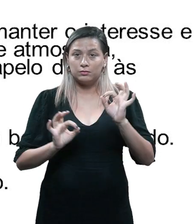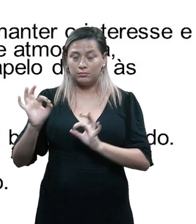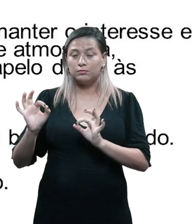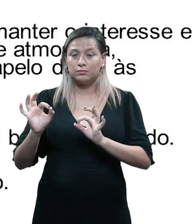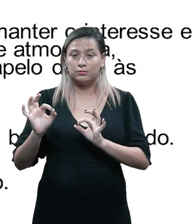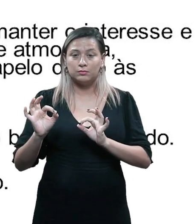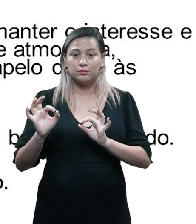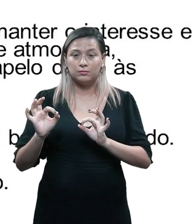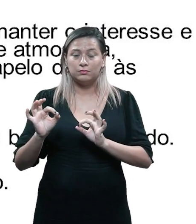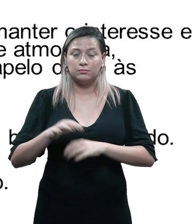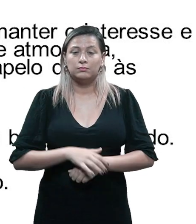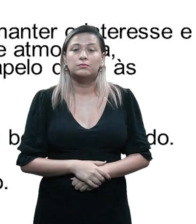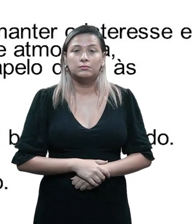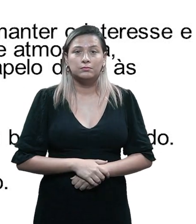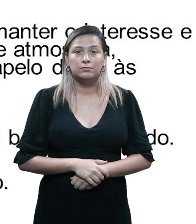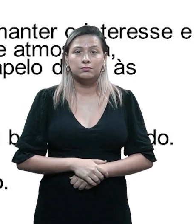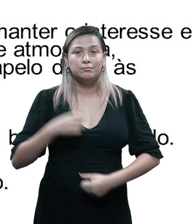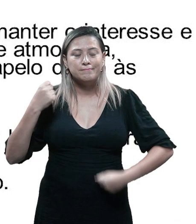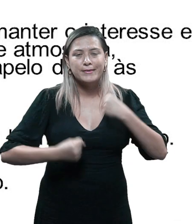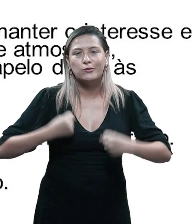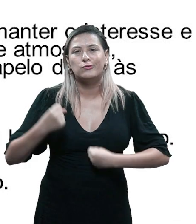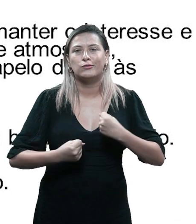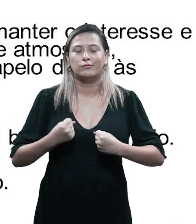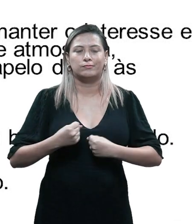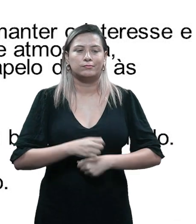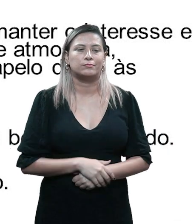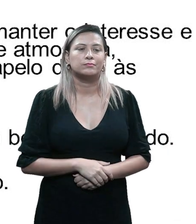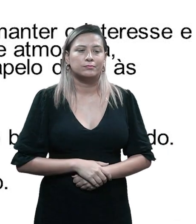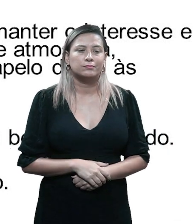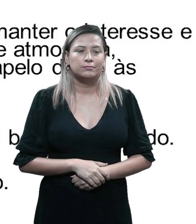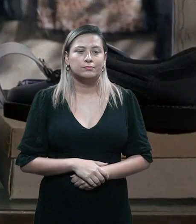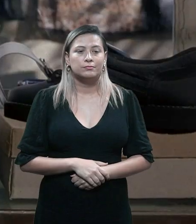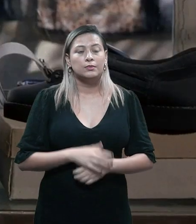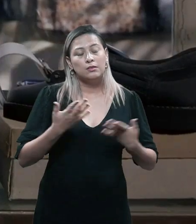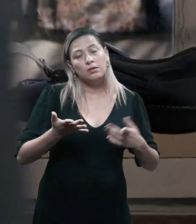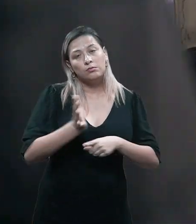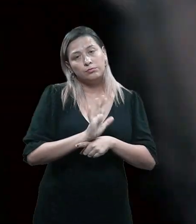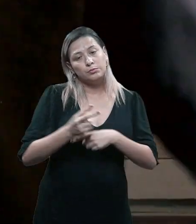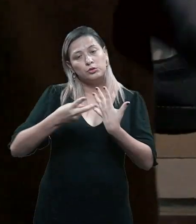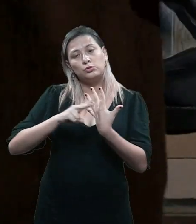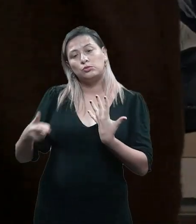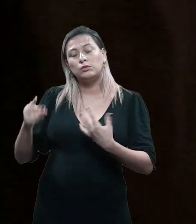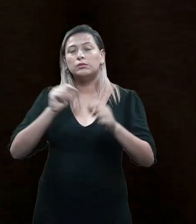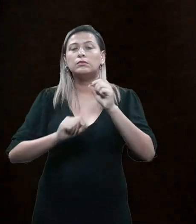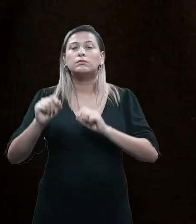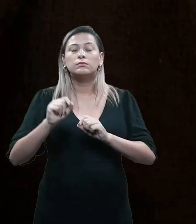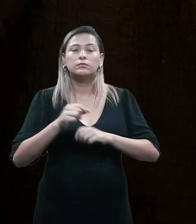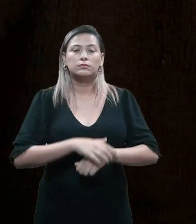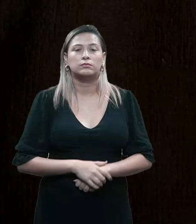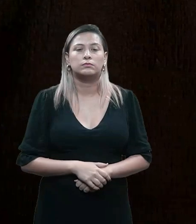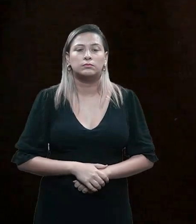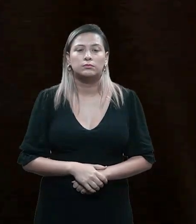preparação dessa corrida. A cena de consequência é aquela em que se permite